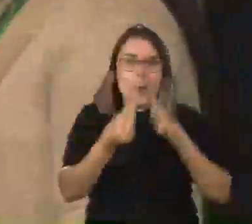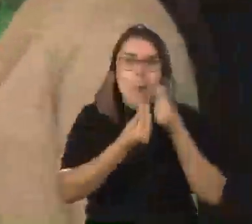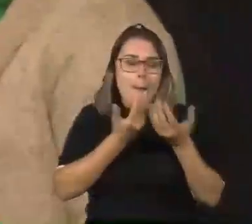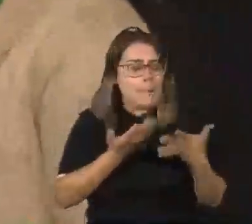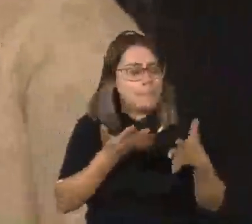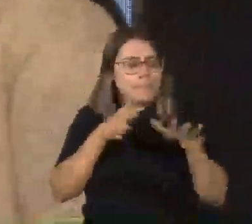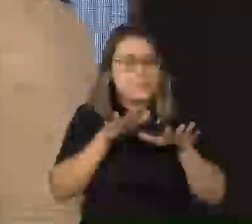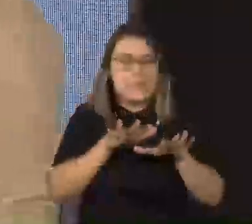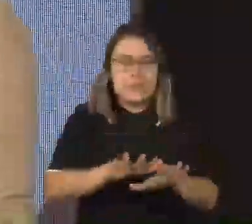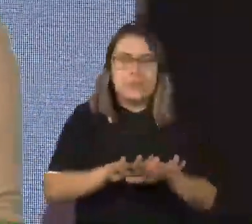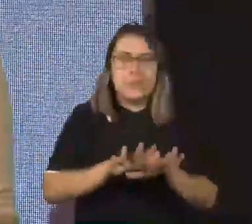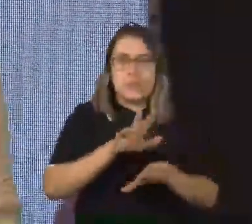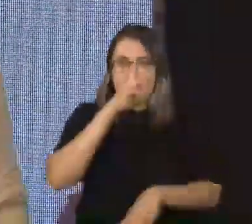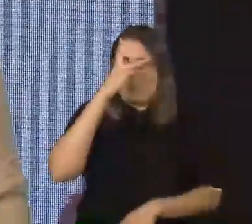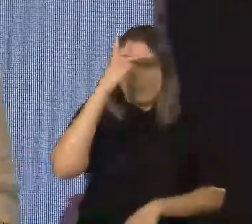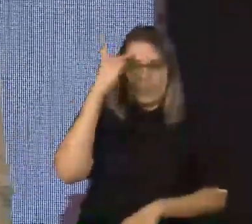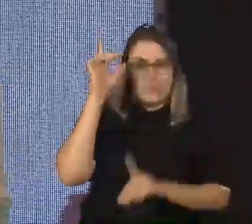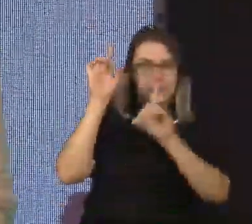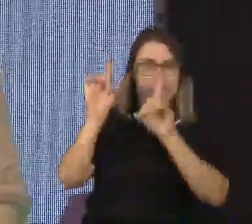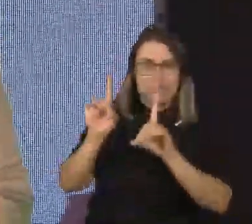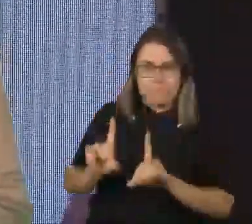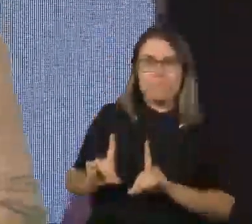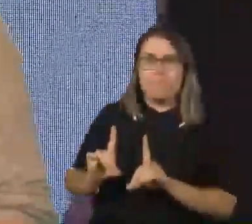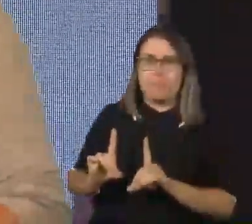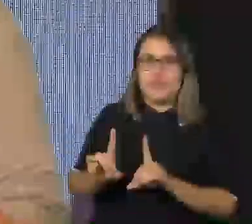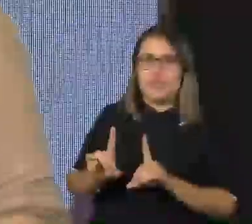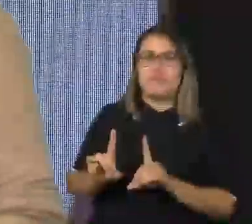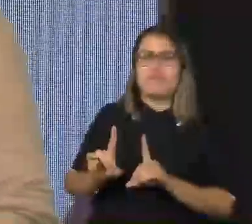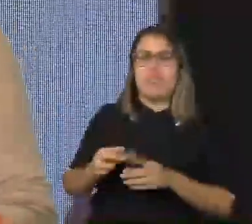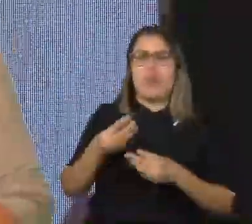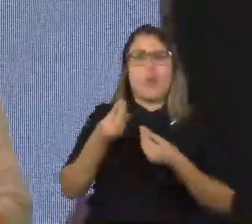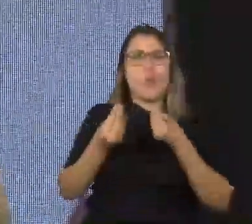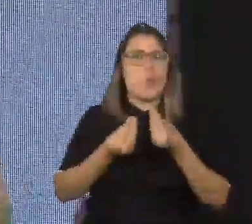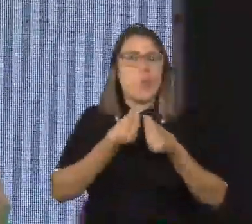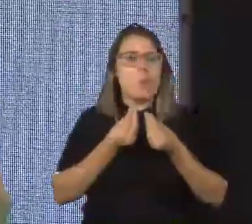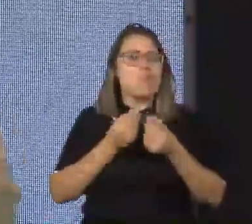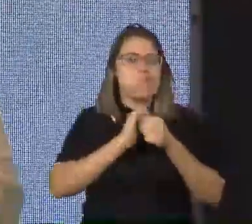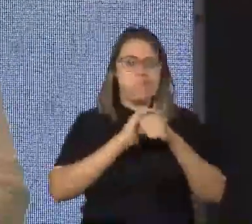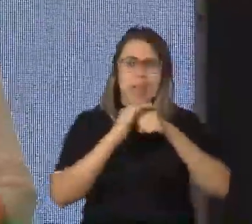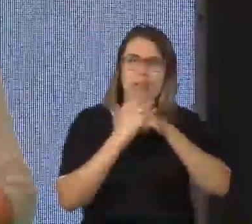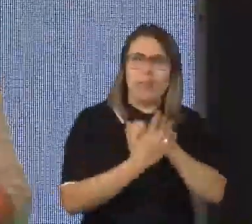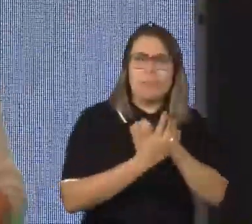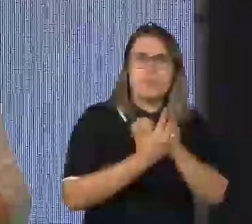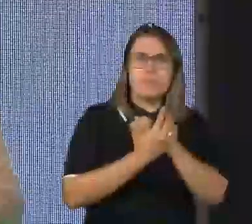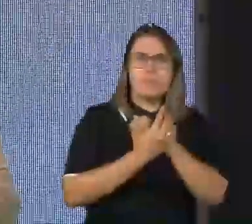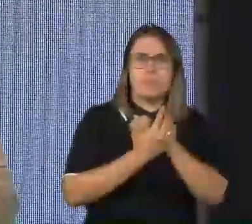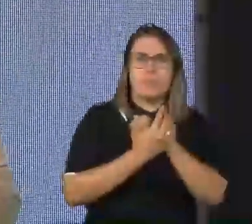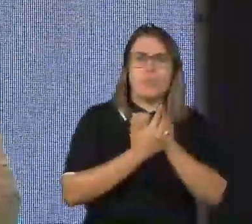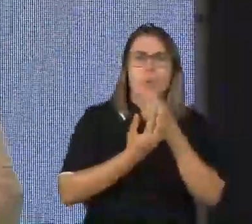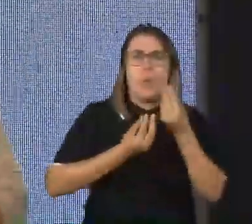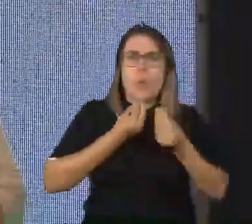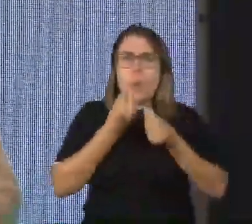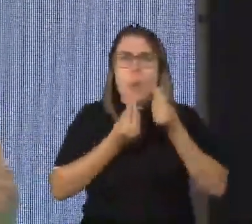para alunos com deficiências complexas. Minha amiga, falando do processo da pandemia, colocou o contexto de